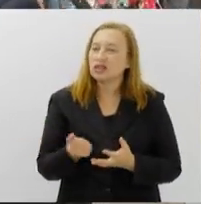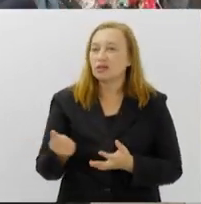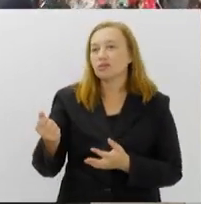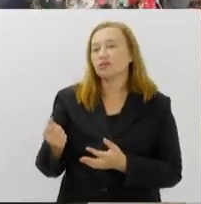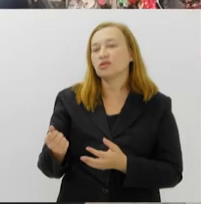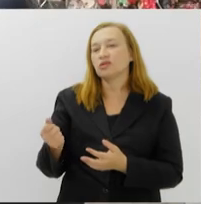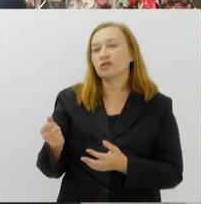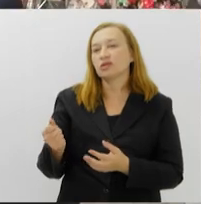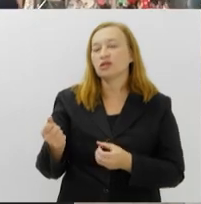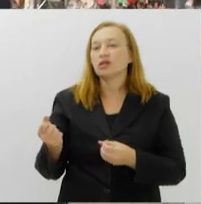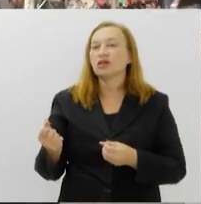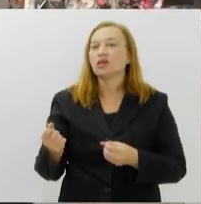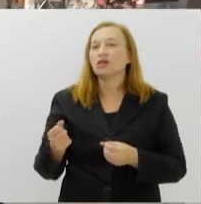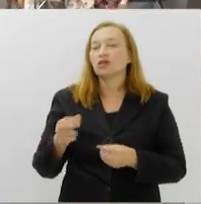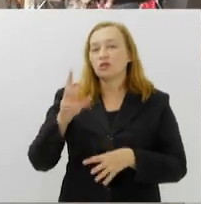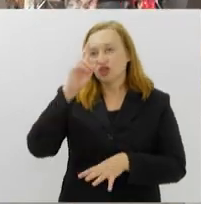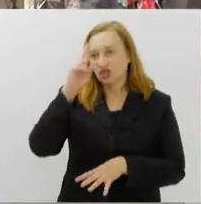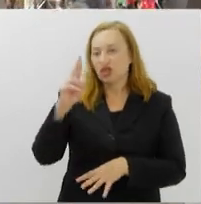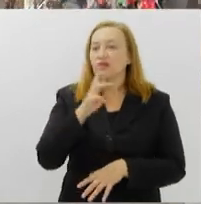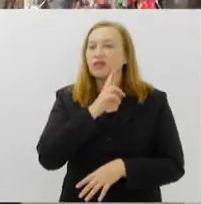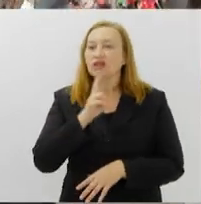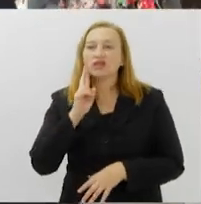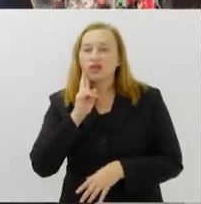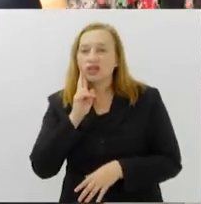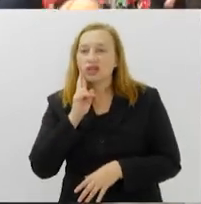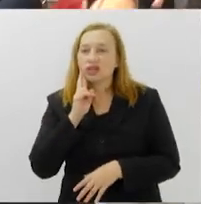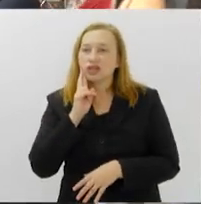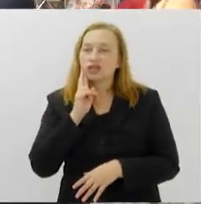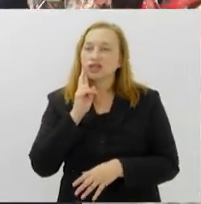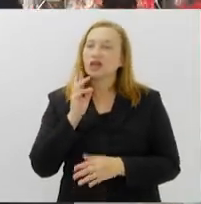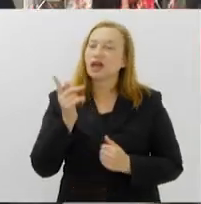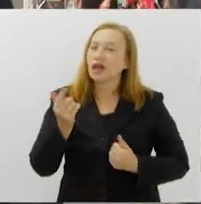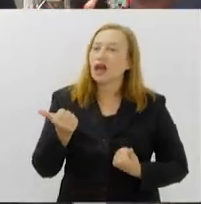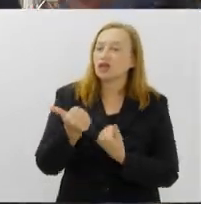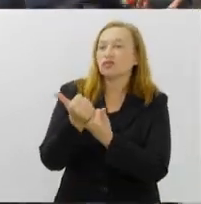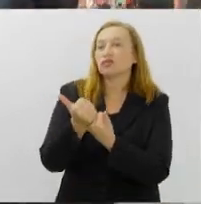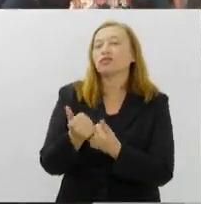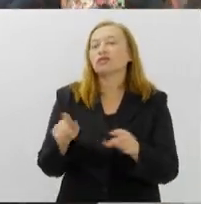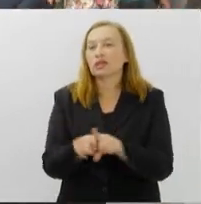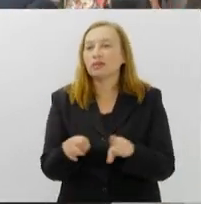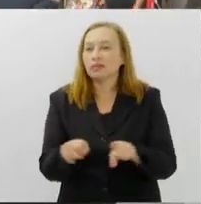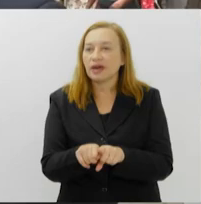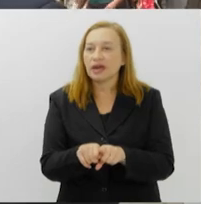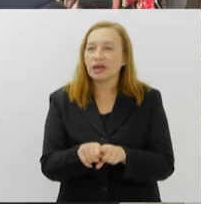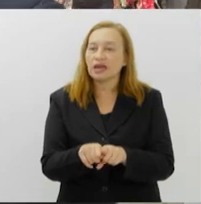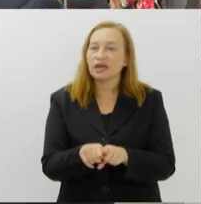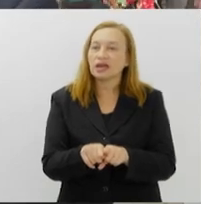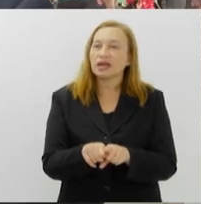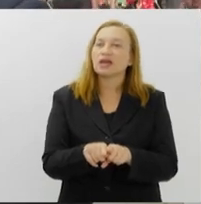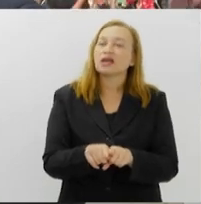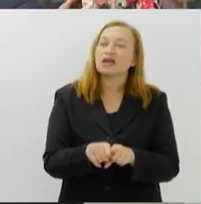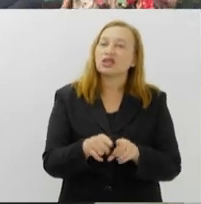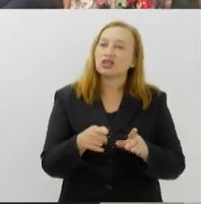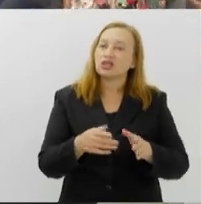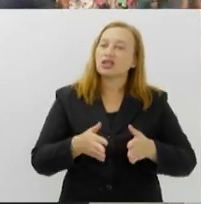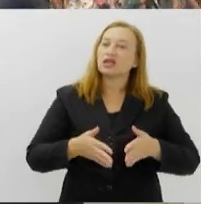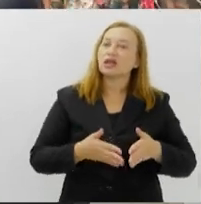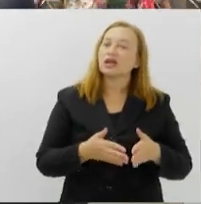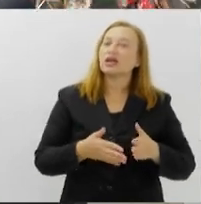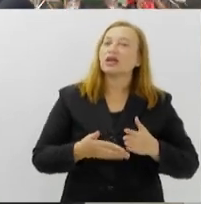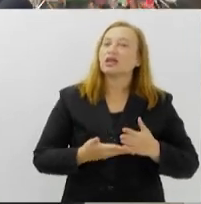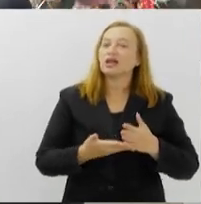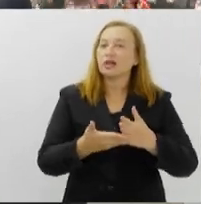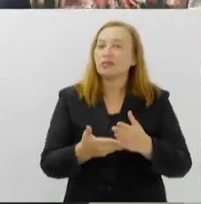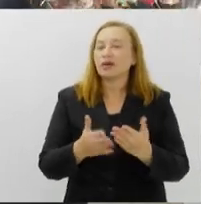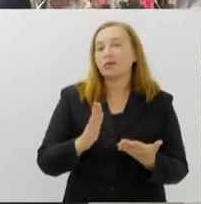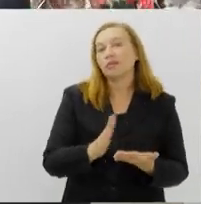que são os donos de bares e restaurantes, estabelecimentos gastronômicos. E a gente destina para alguns eventos desses e também faz um mesão de café da